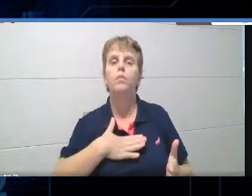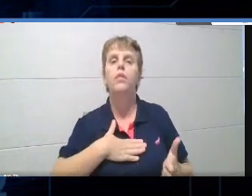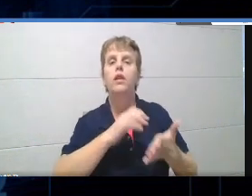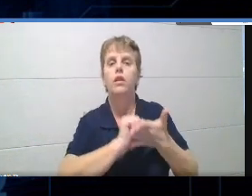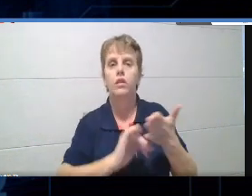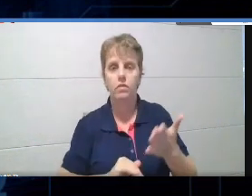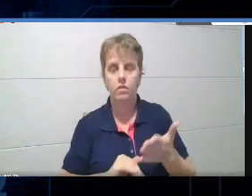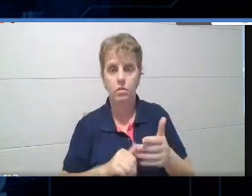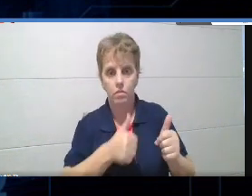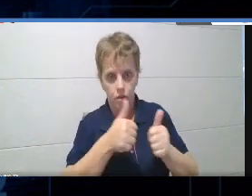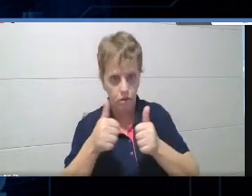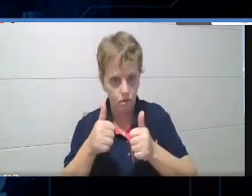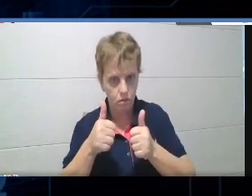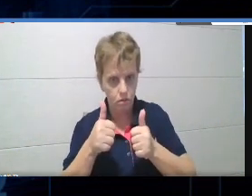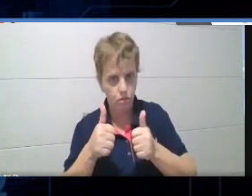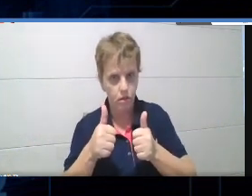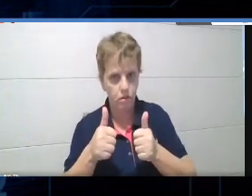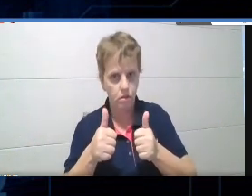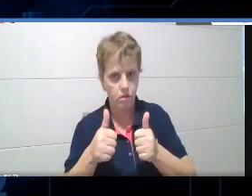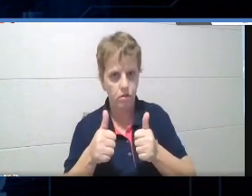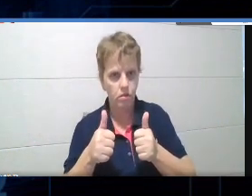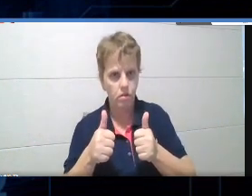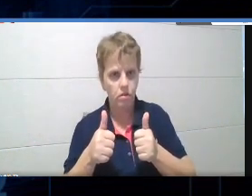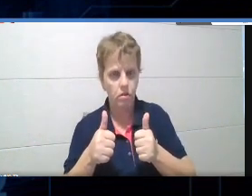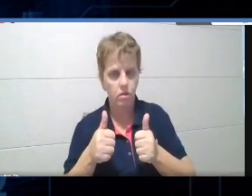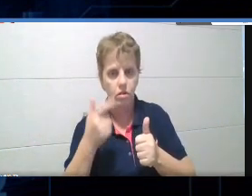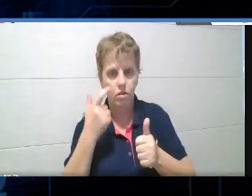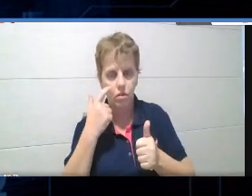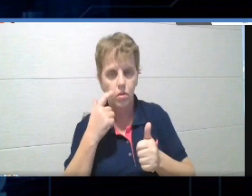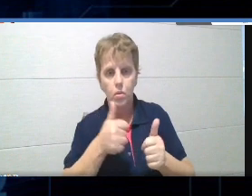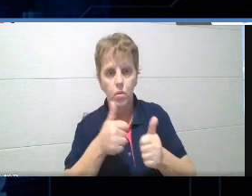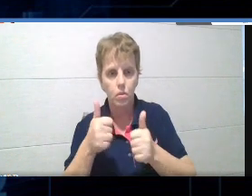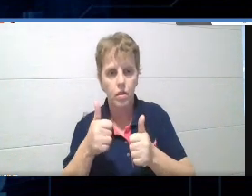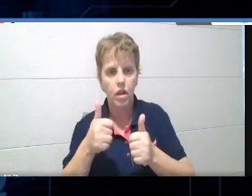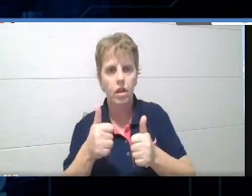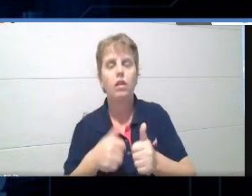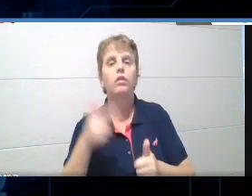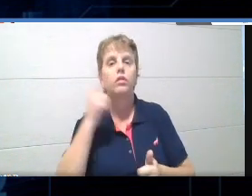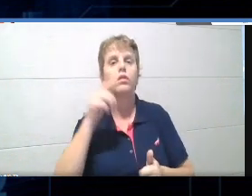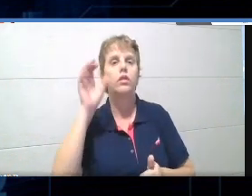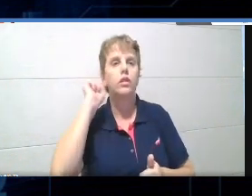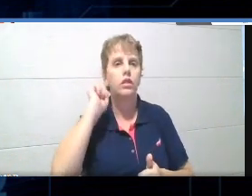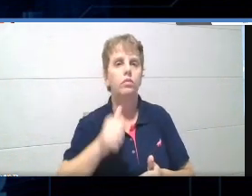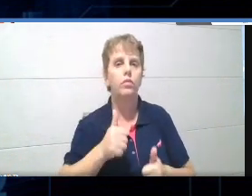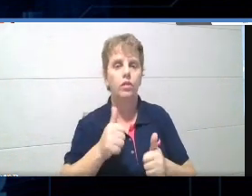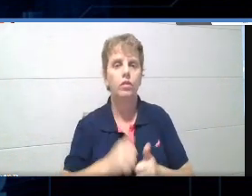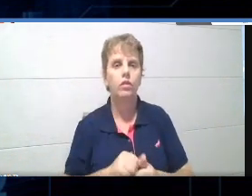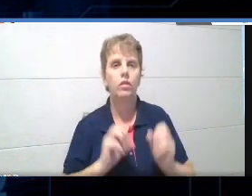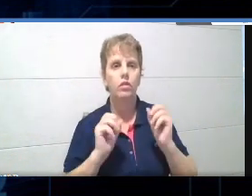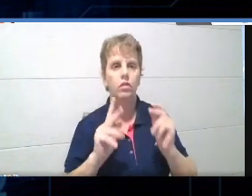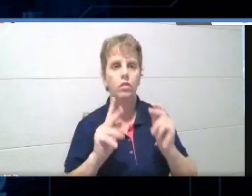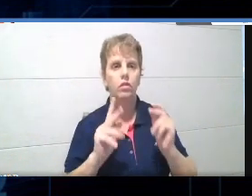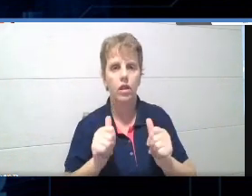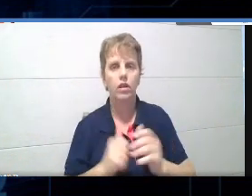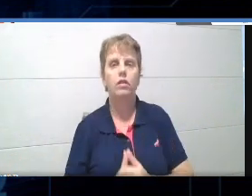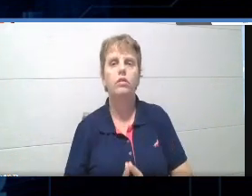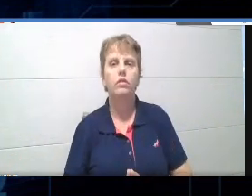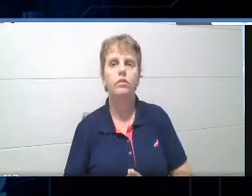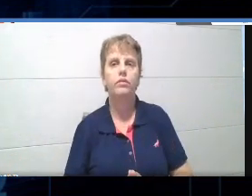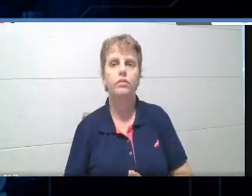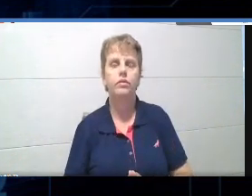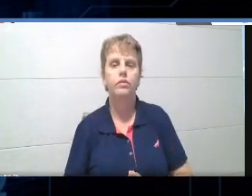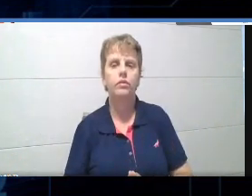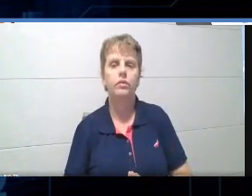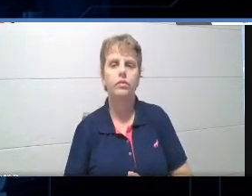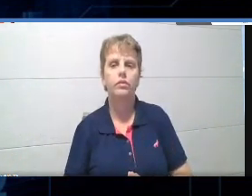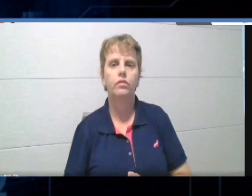Tudo bem? Tá tudo certo? Deixa eu ver como é que tá o povo aí. Tudo bem, povo? Estão me ouvindo? Tudo ok? Tudo tranquilo? Deem um alôzinho